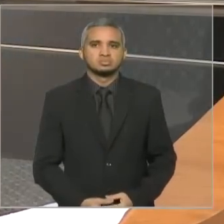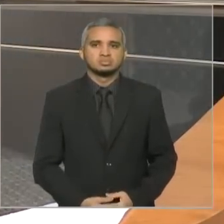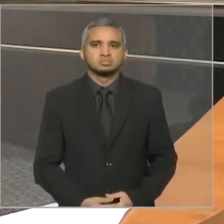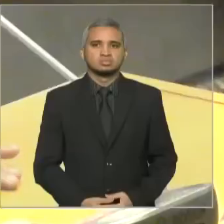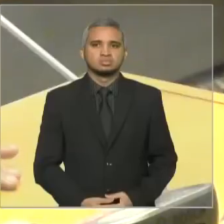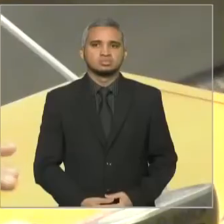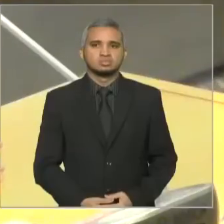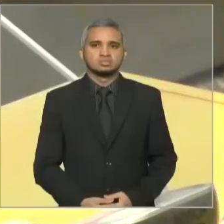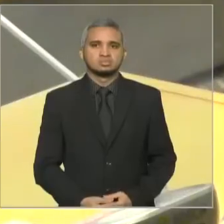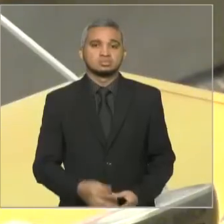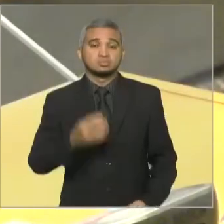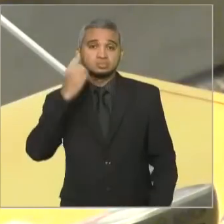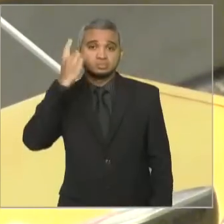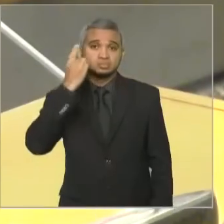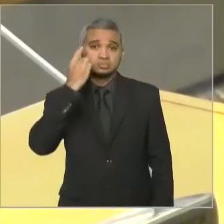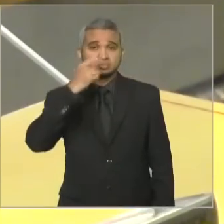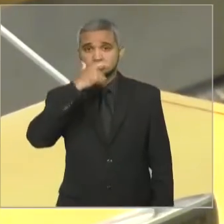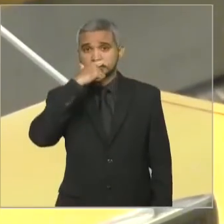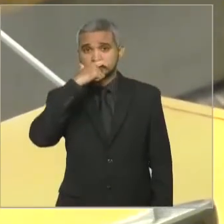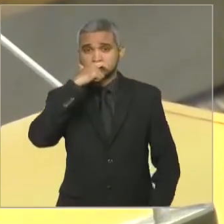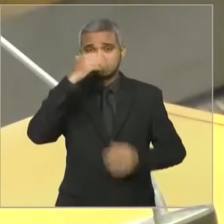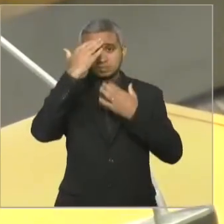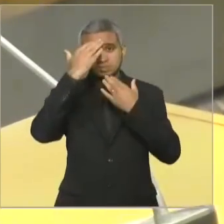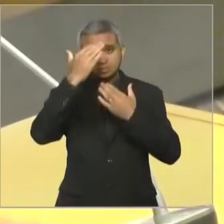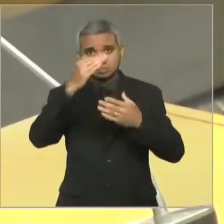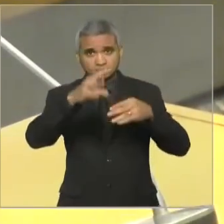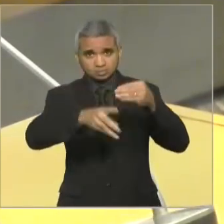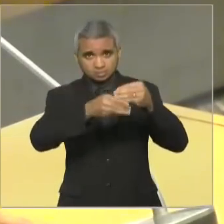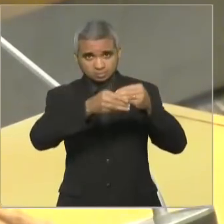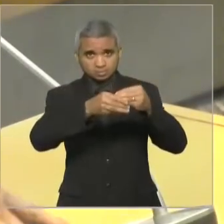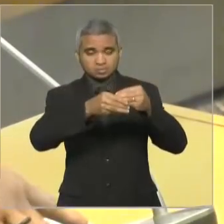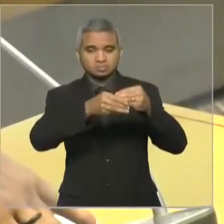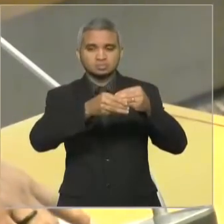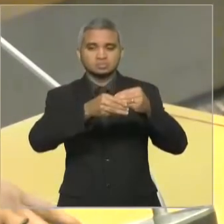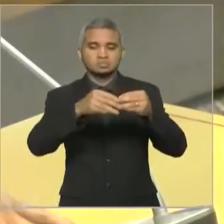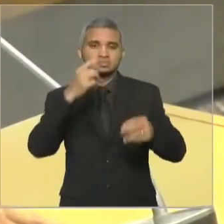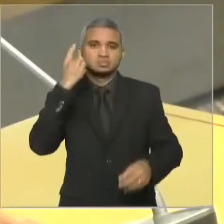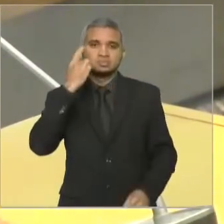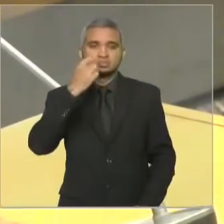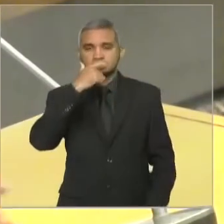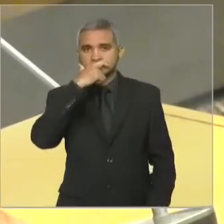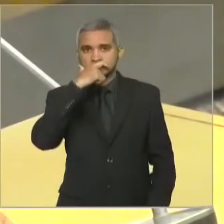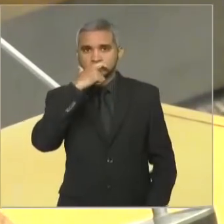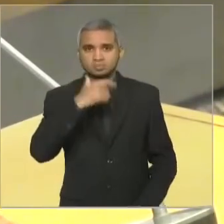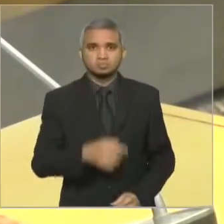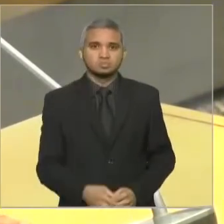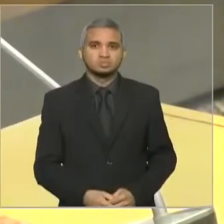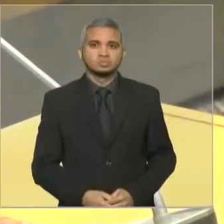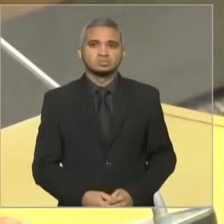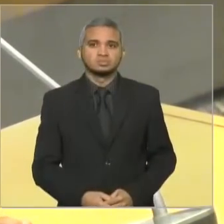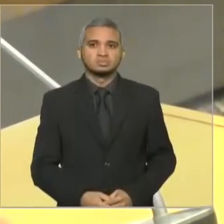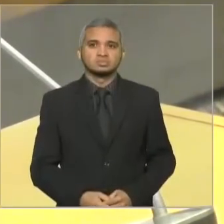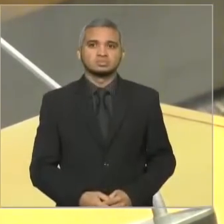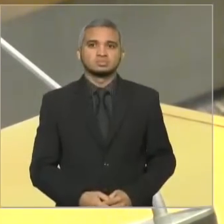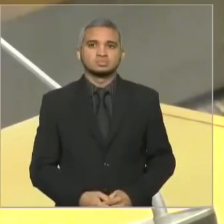Deputado César Pires, muito obrigado pela parte. Deputado Pires, César Pires, registrar o respeito que eu tenho por V.